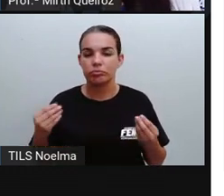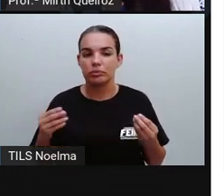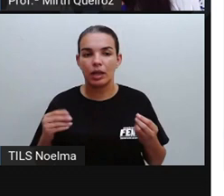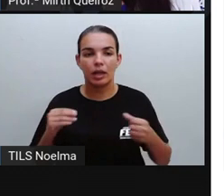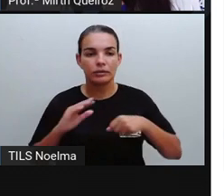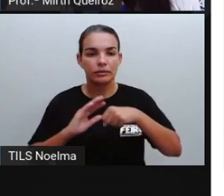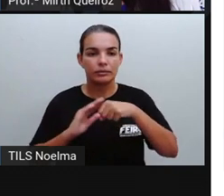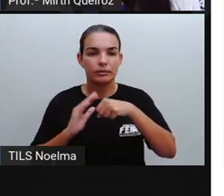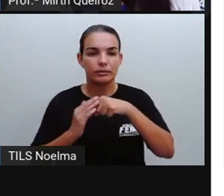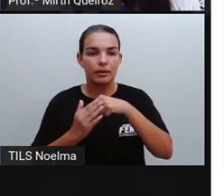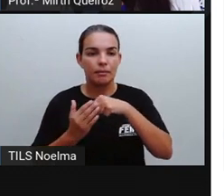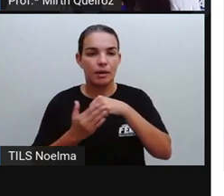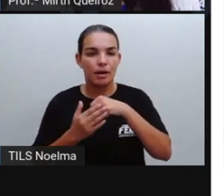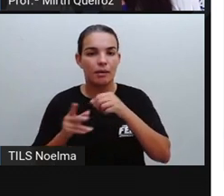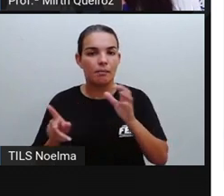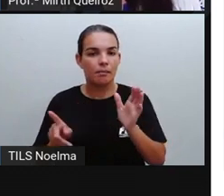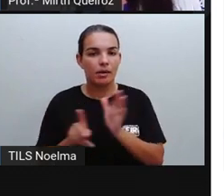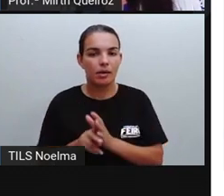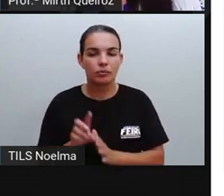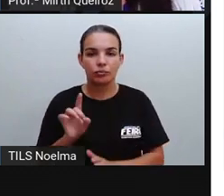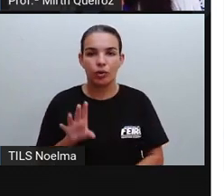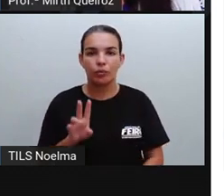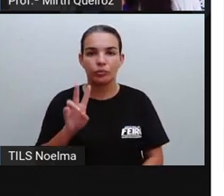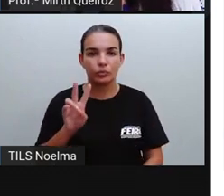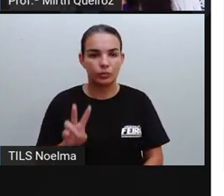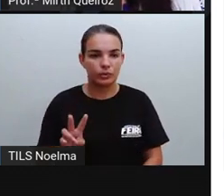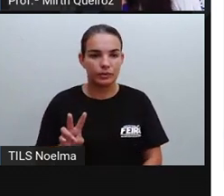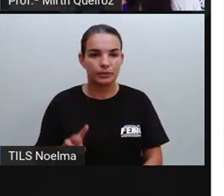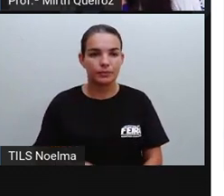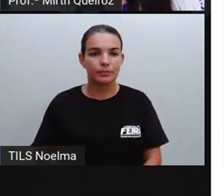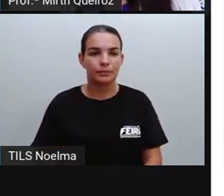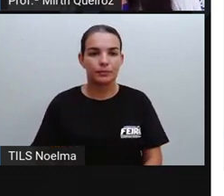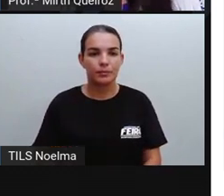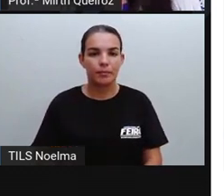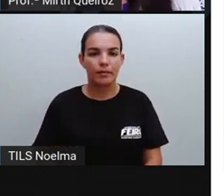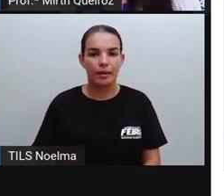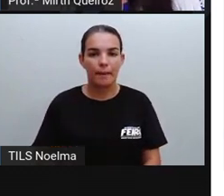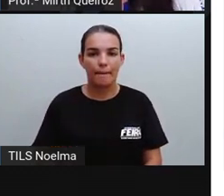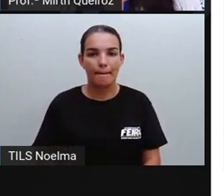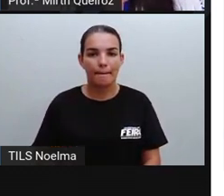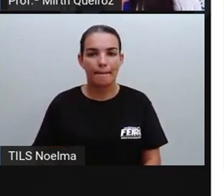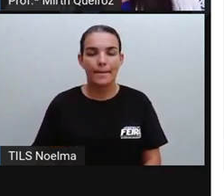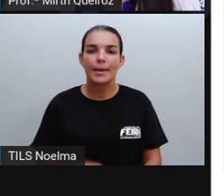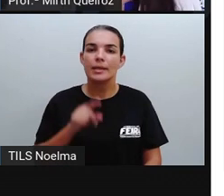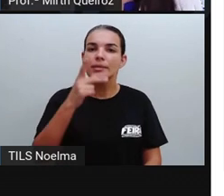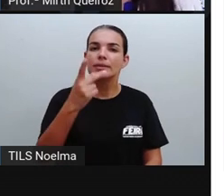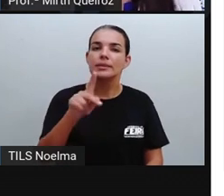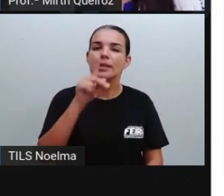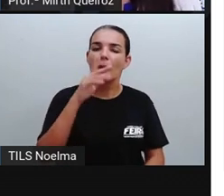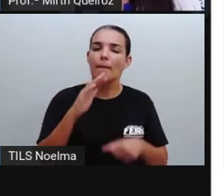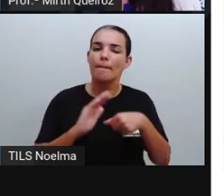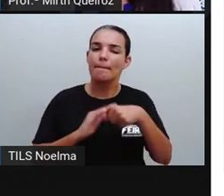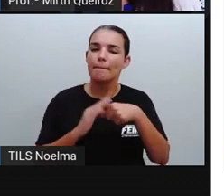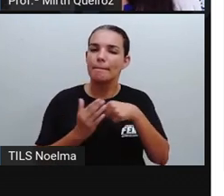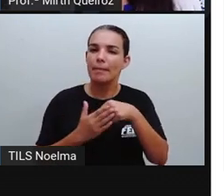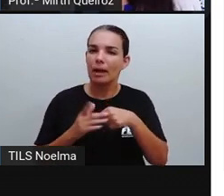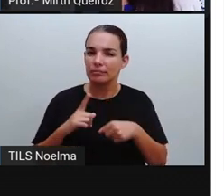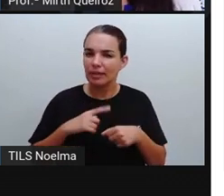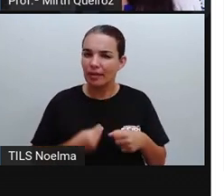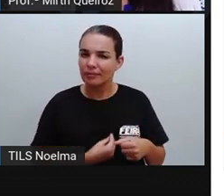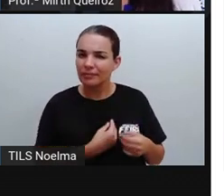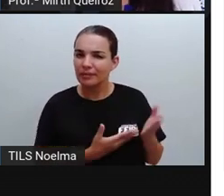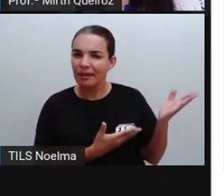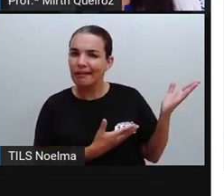Mochila. Estão cada um aqui com dois casos de notificação. E se o bairro está entre eles,